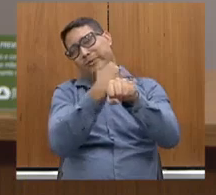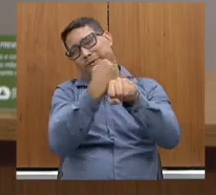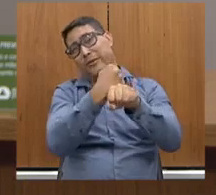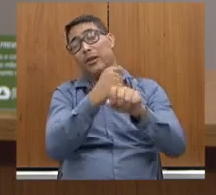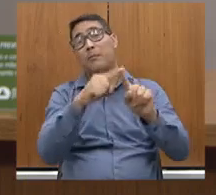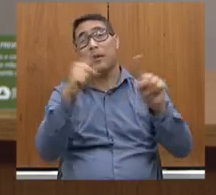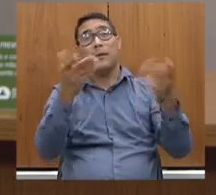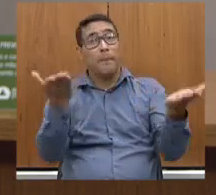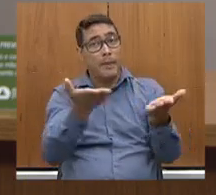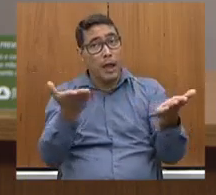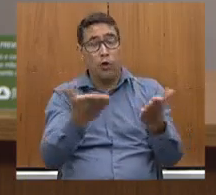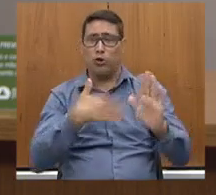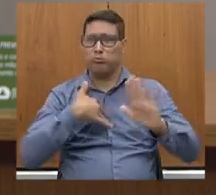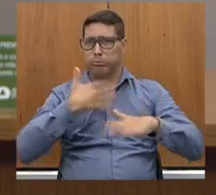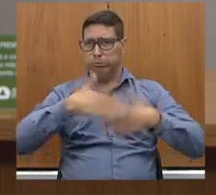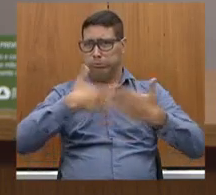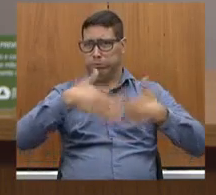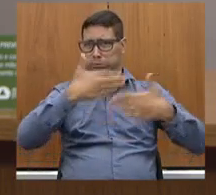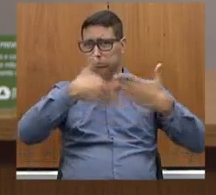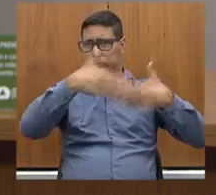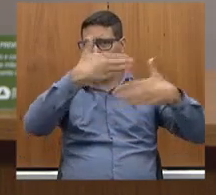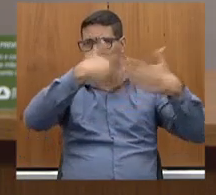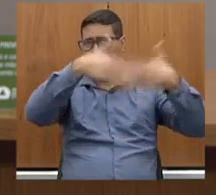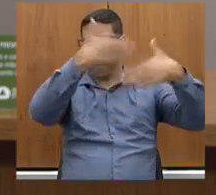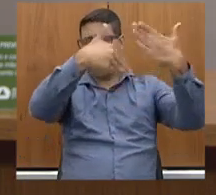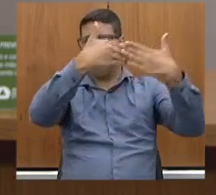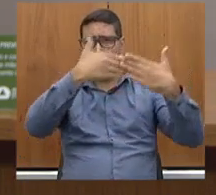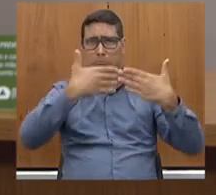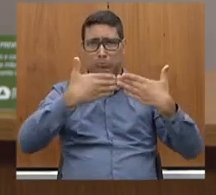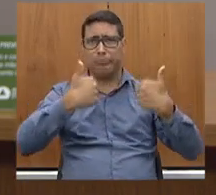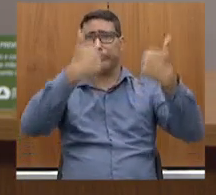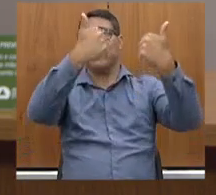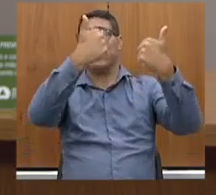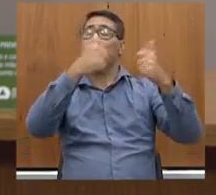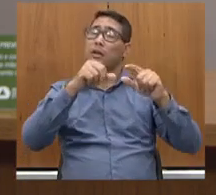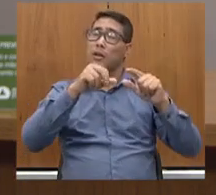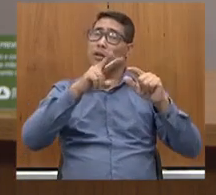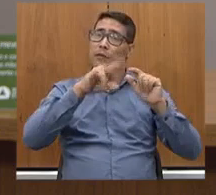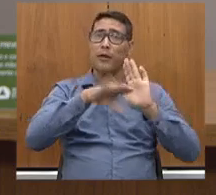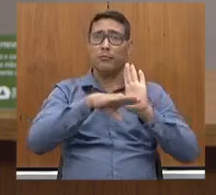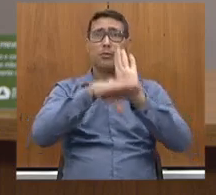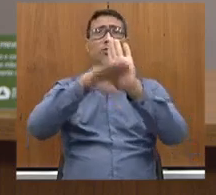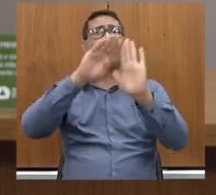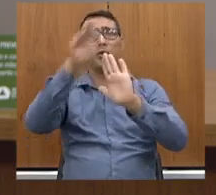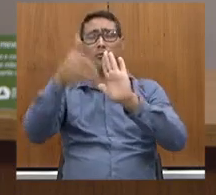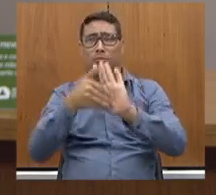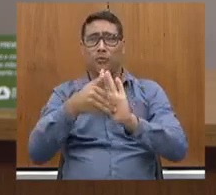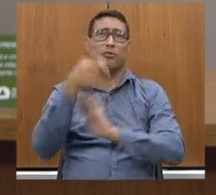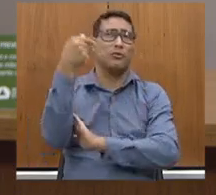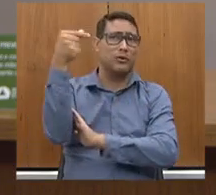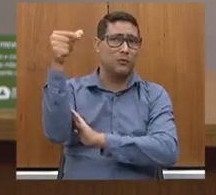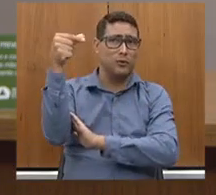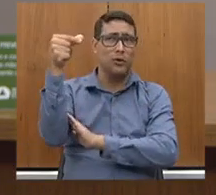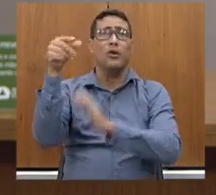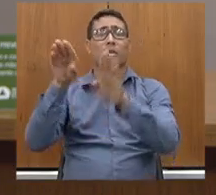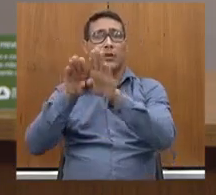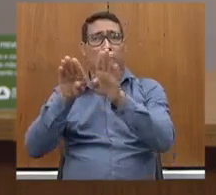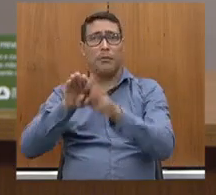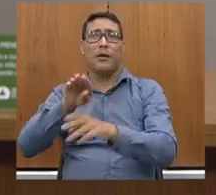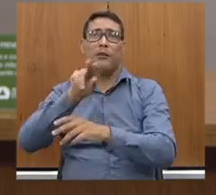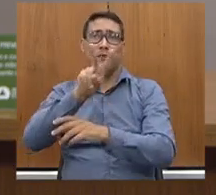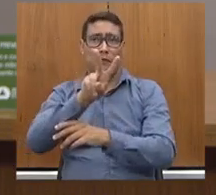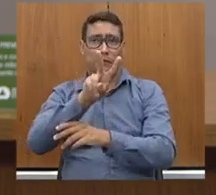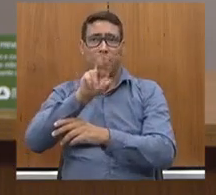está em todo vapor, essa obra que vai servir não só a Tioflotone, o nosso Vale do Mucuri, mas com